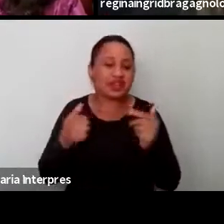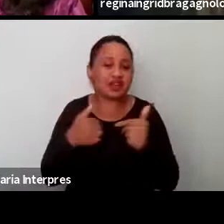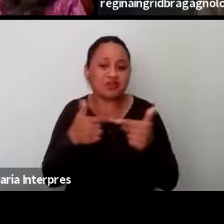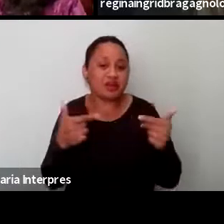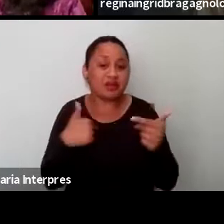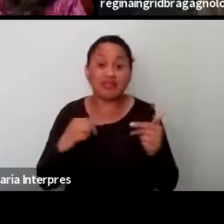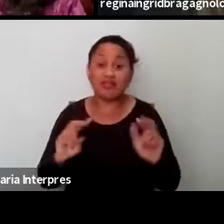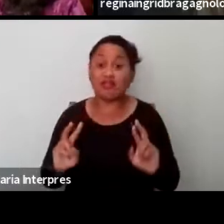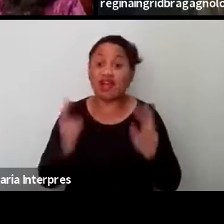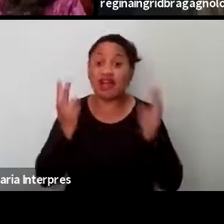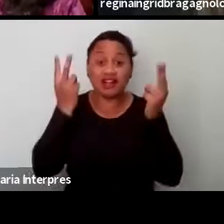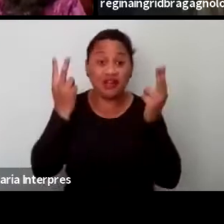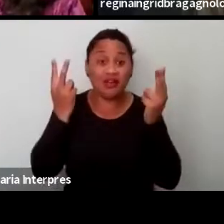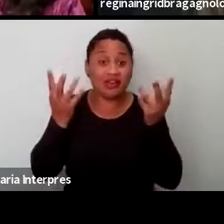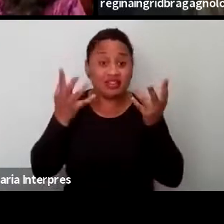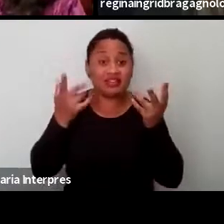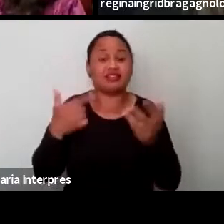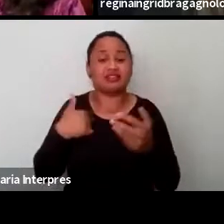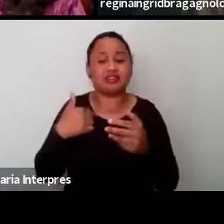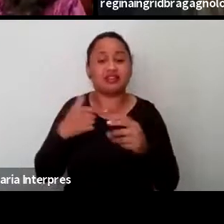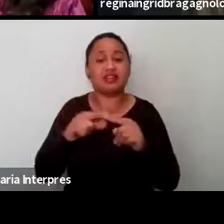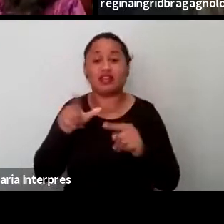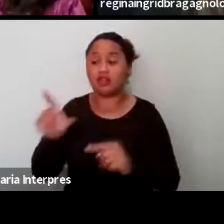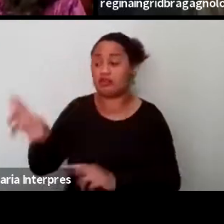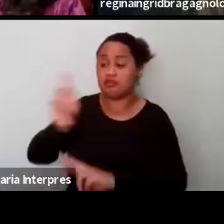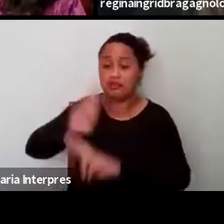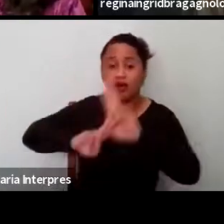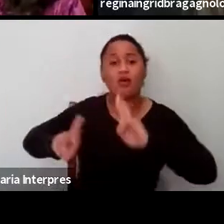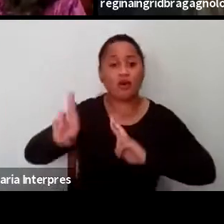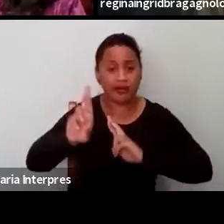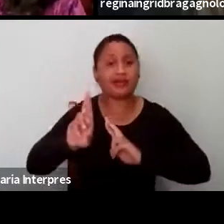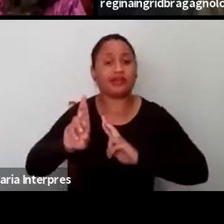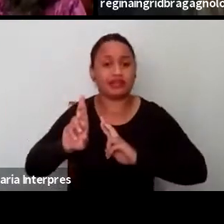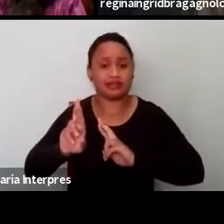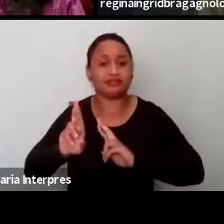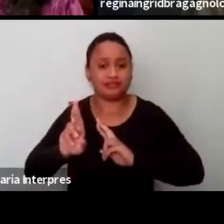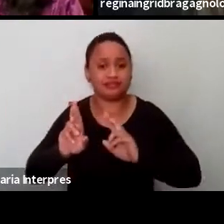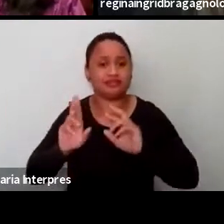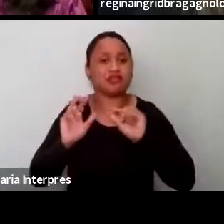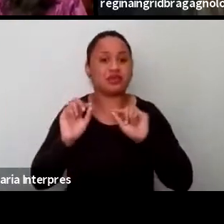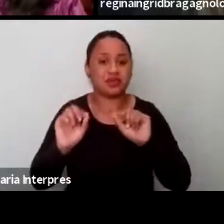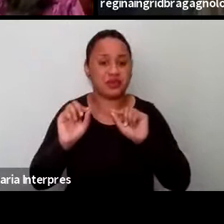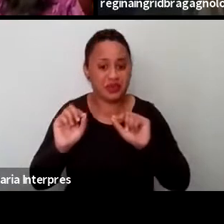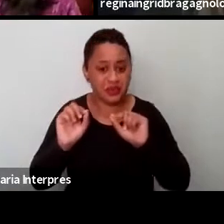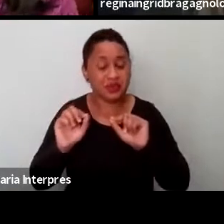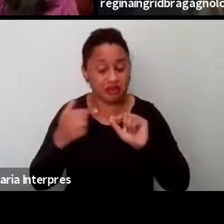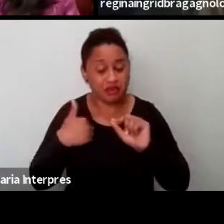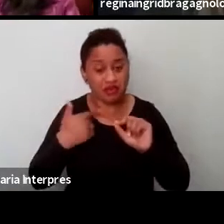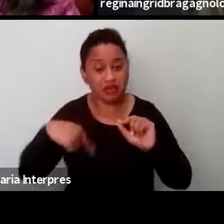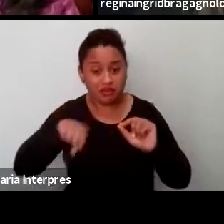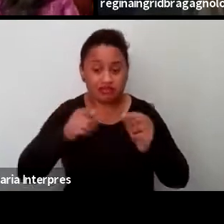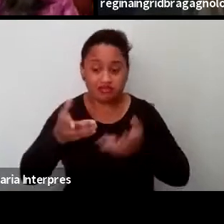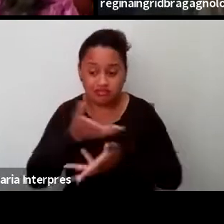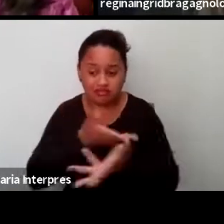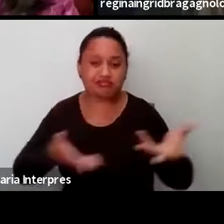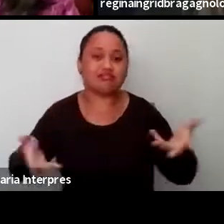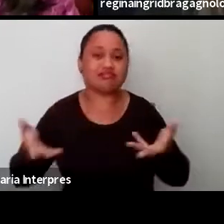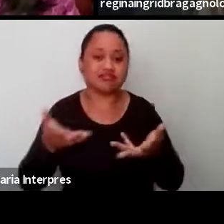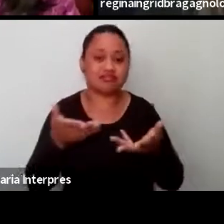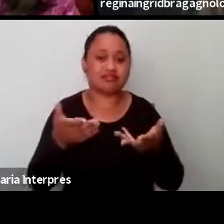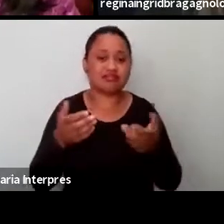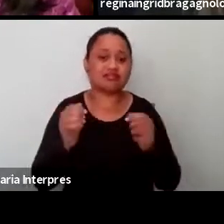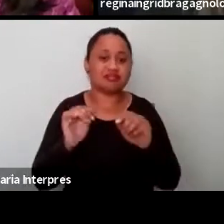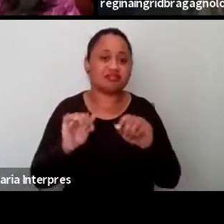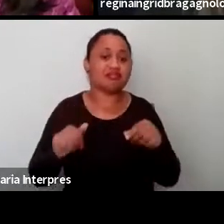precioso e a gente recebe a resposta filosófica de estar no mundo. Então,